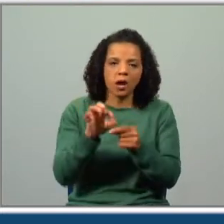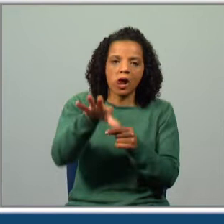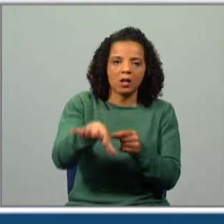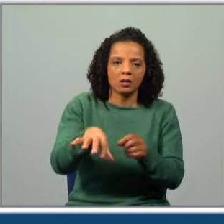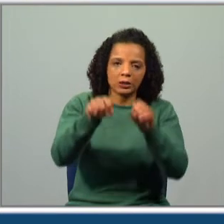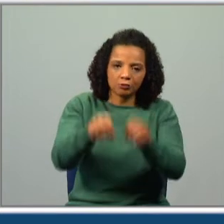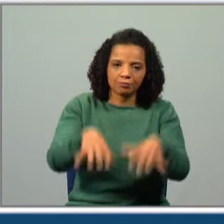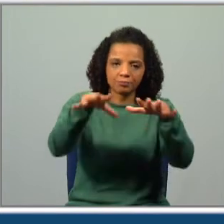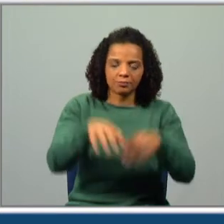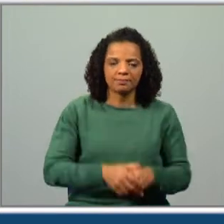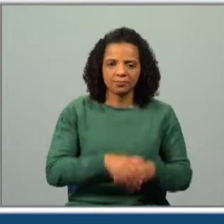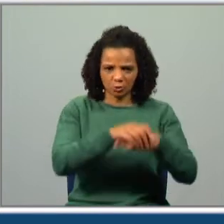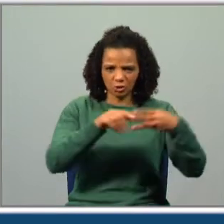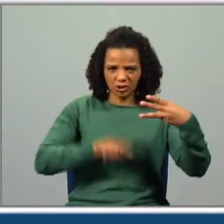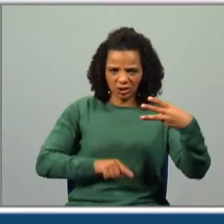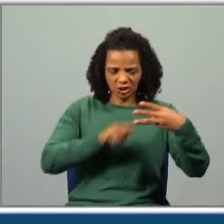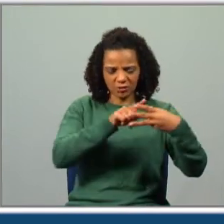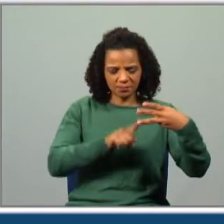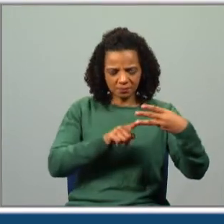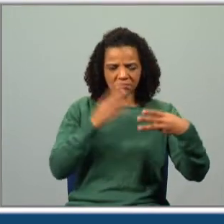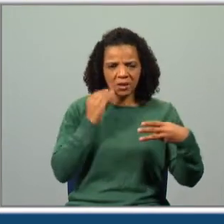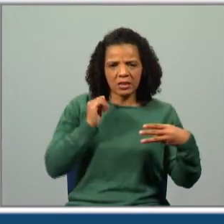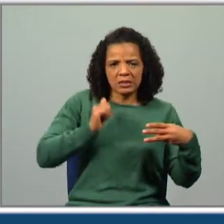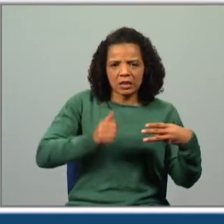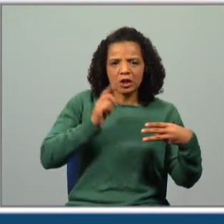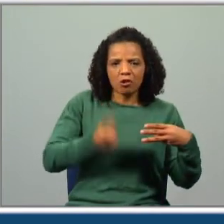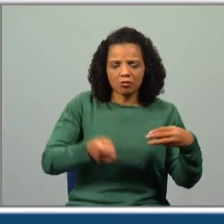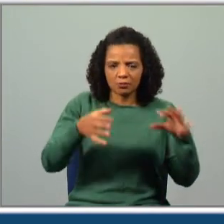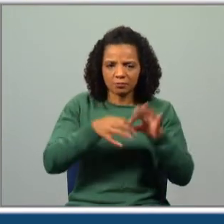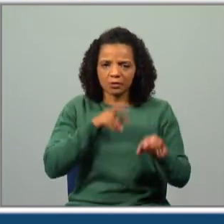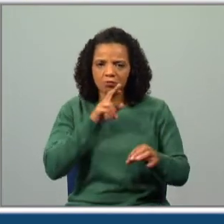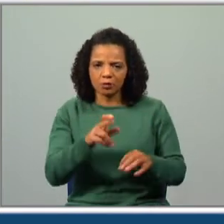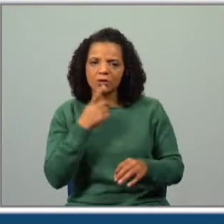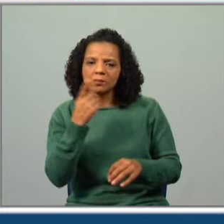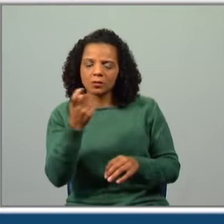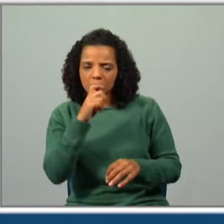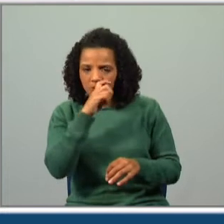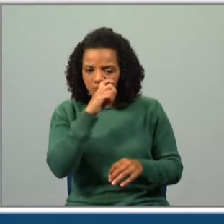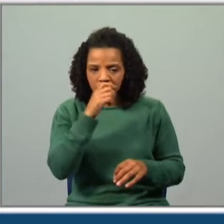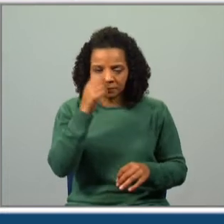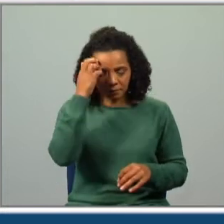Qual destas opções é que vos parece que é a correta para a resposta à nossa questão inicial?